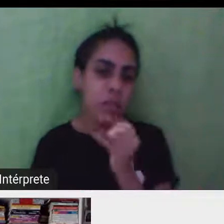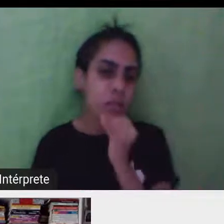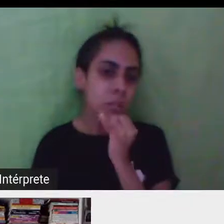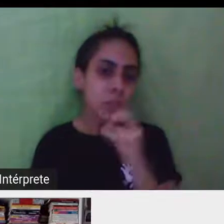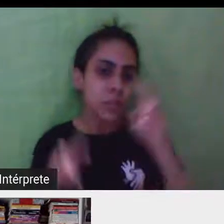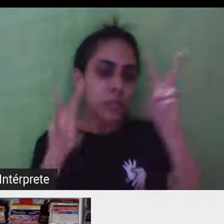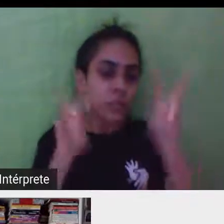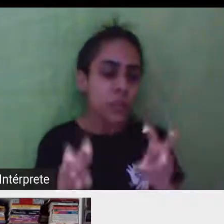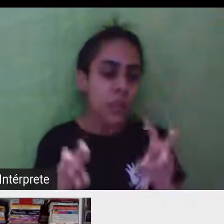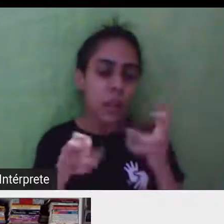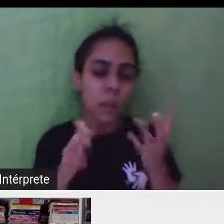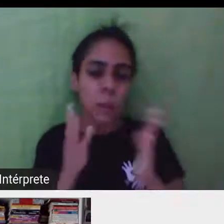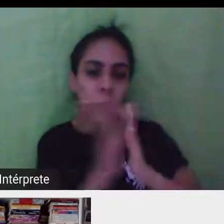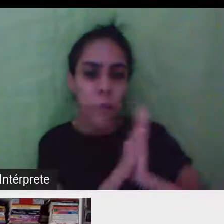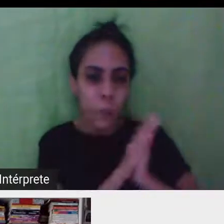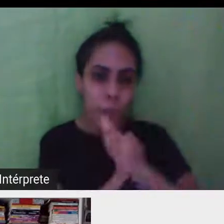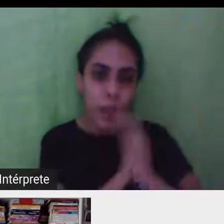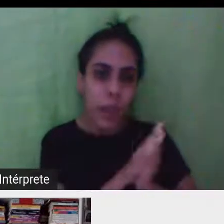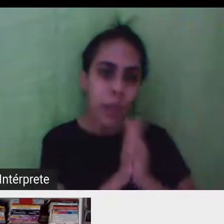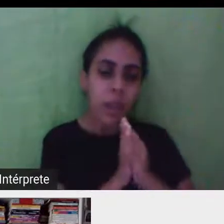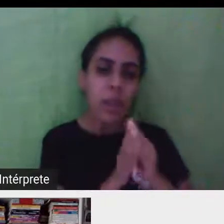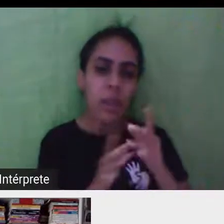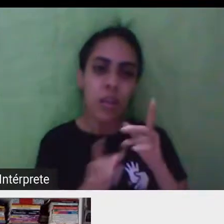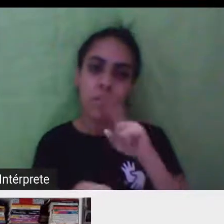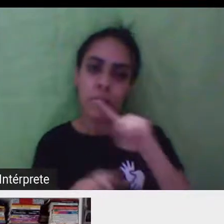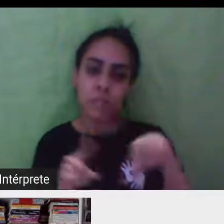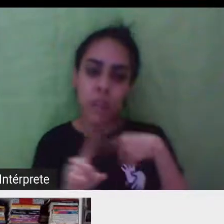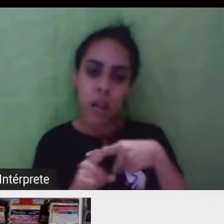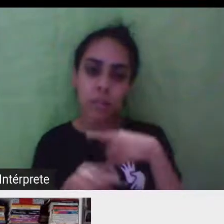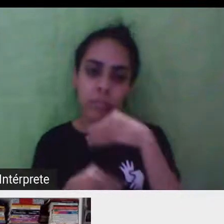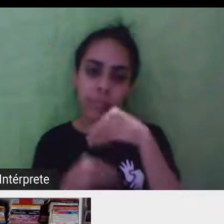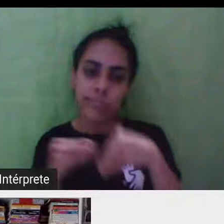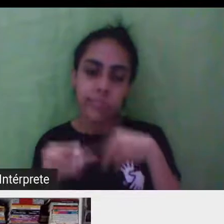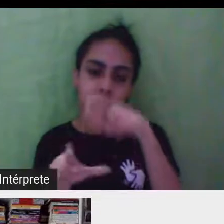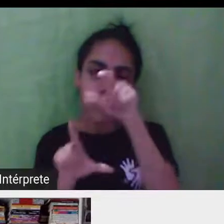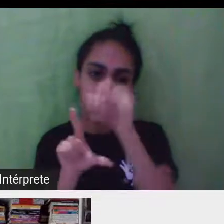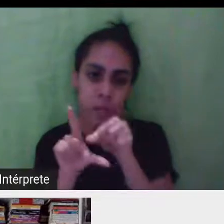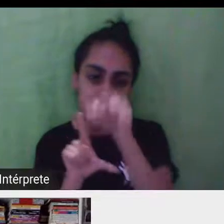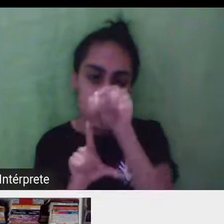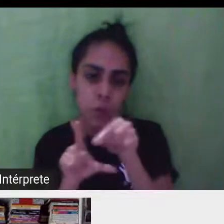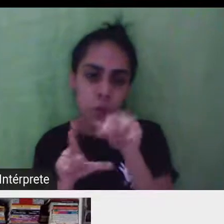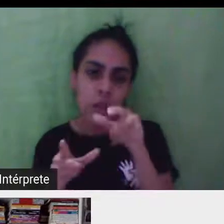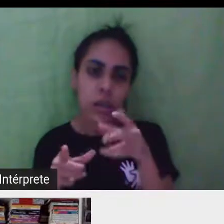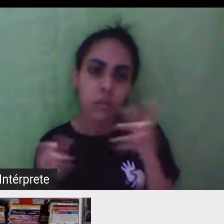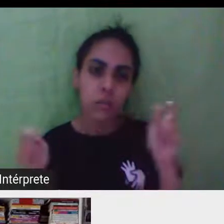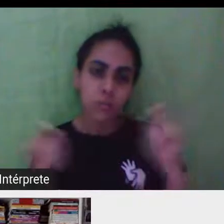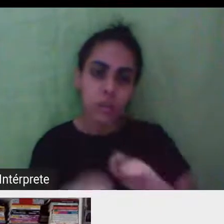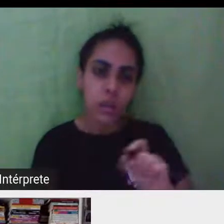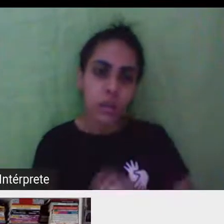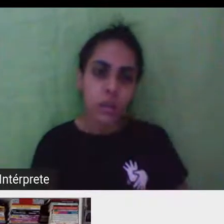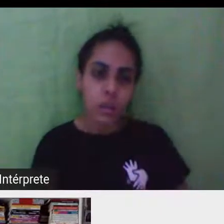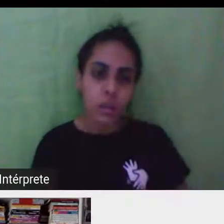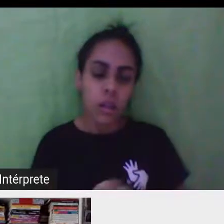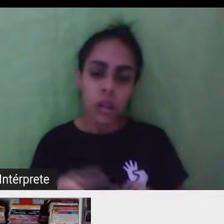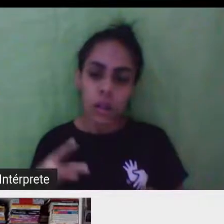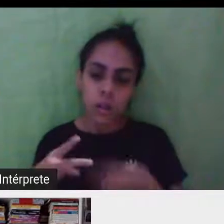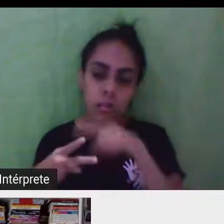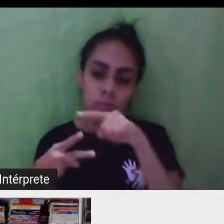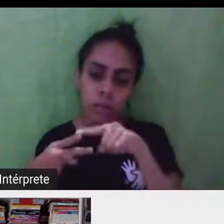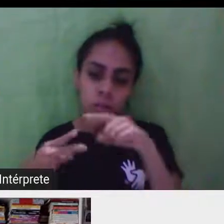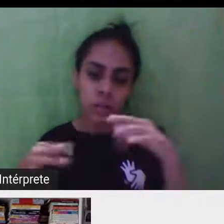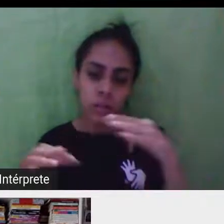olhar e falar daqueles mesmos elementos. causando um efeito, assim, realmente a boneca, Nápoles, a praia,